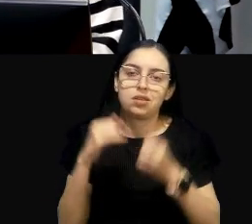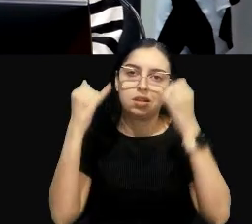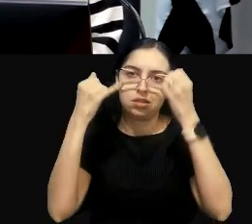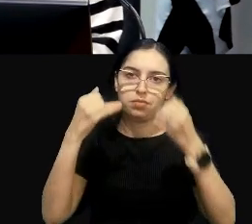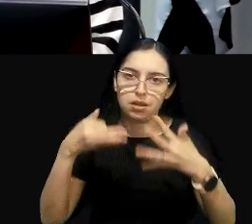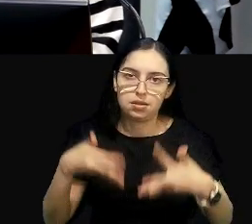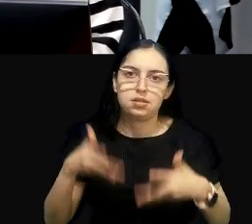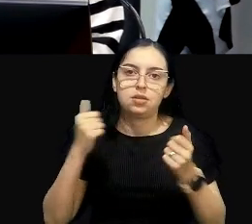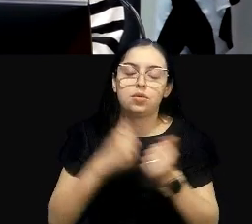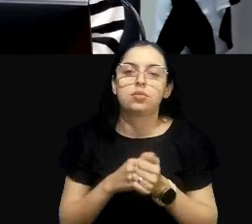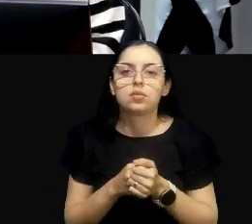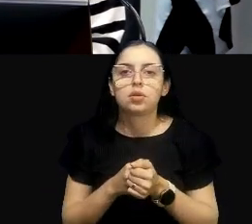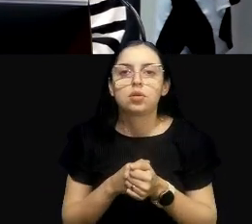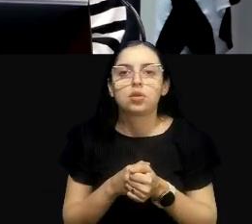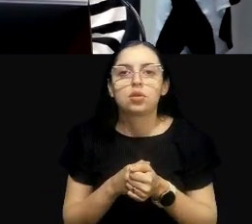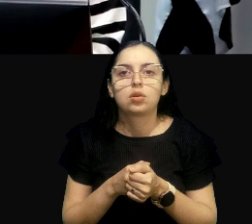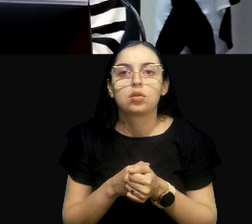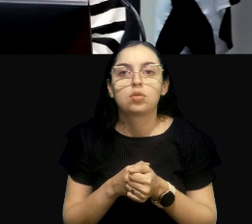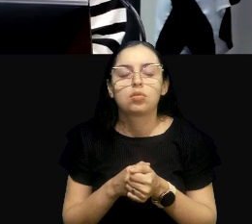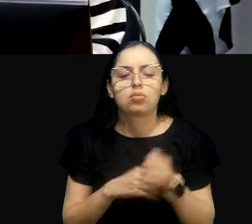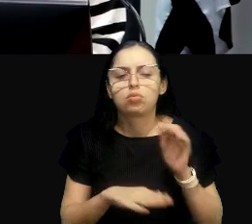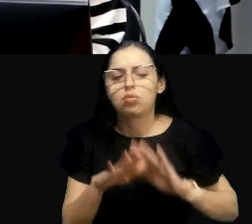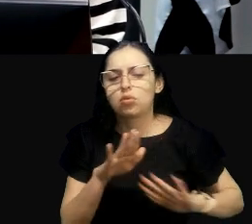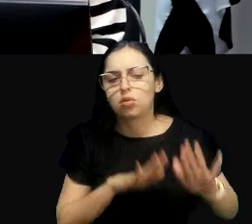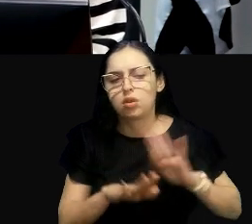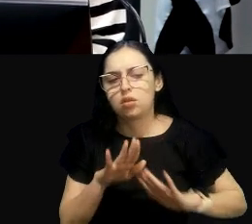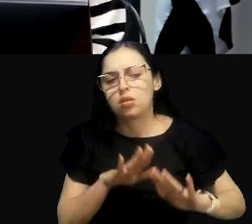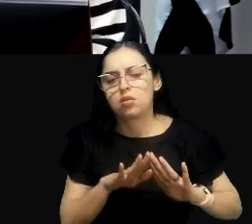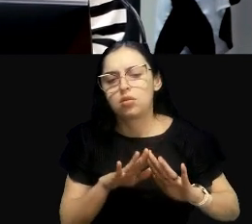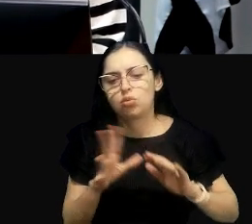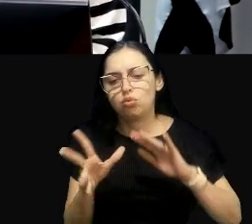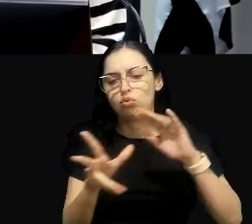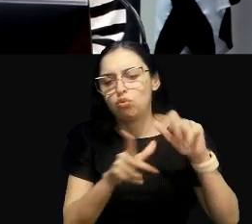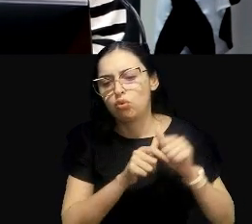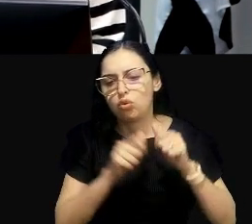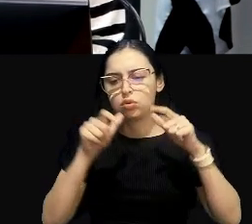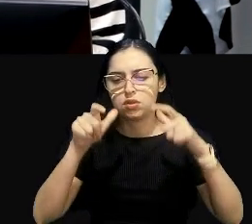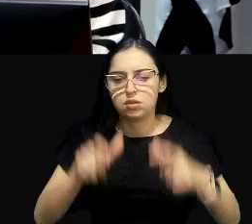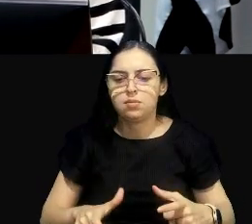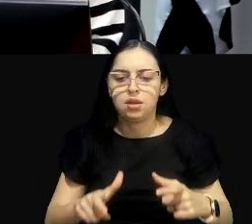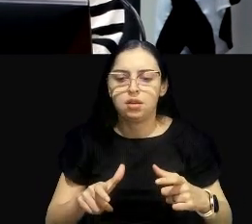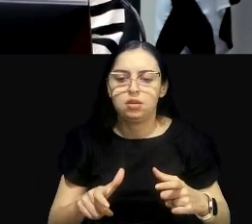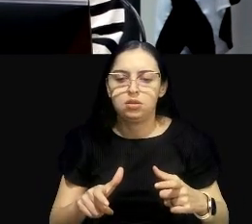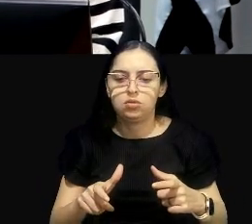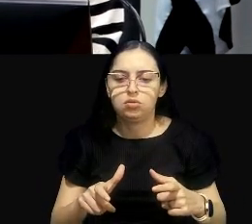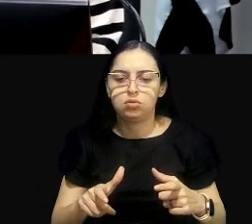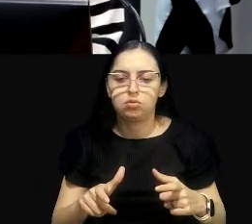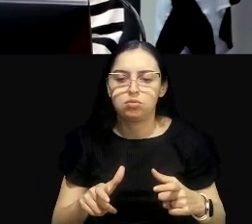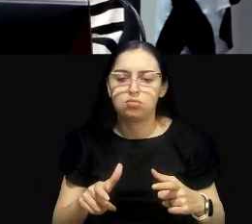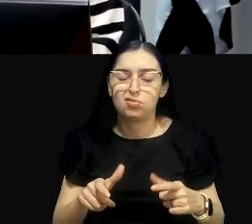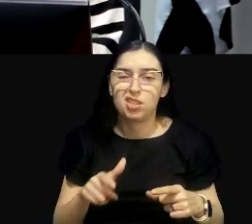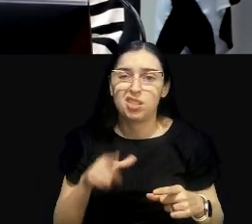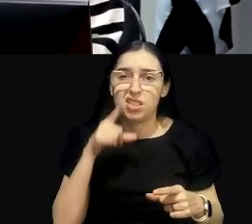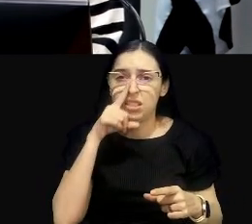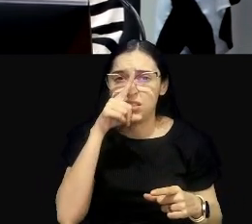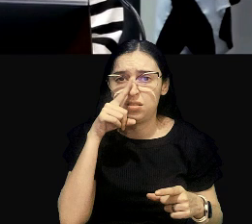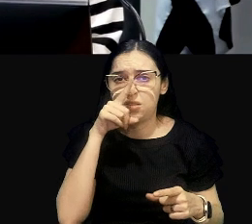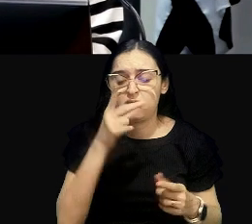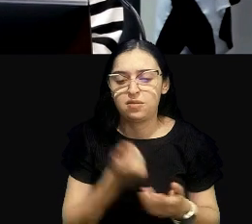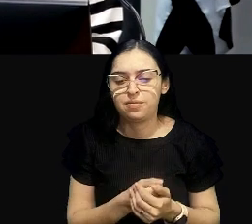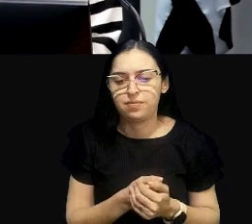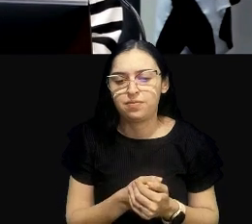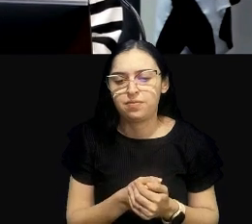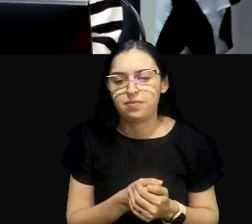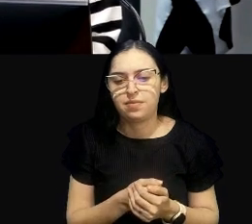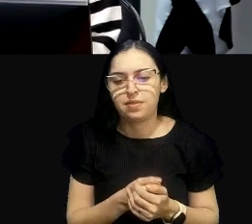E verifiquem todo o ambiente. Sejam críticos. Então, falo, fotógrafo,